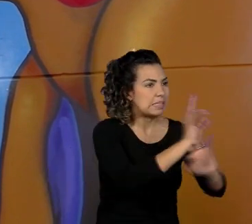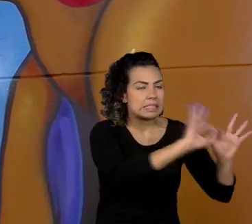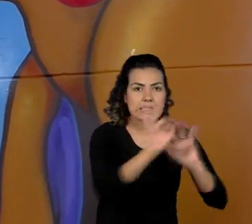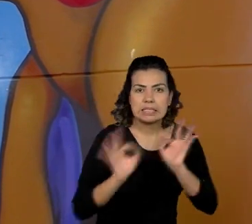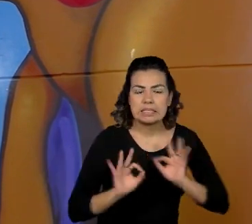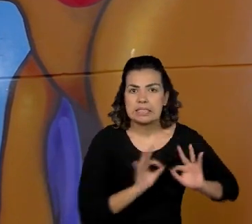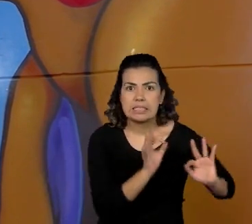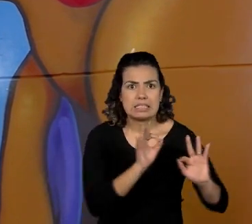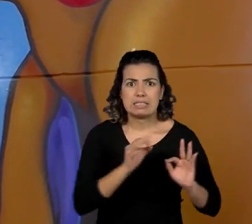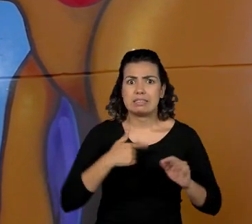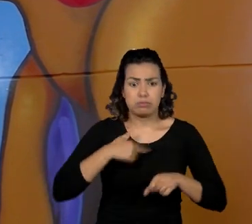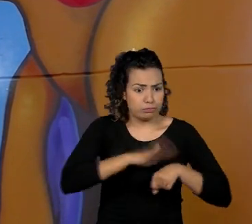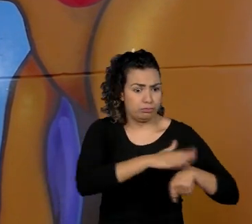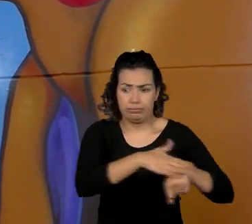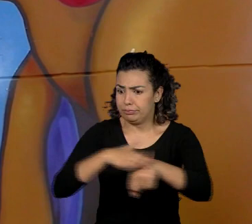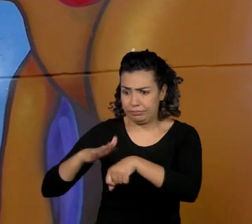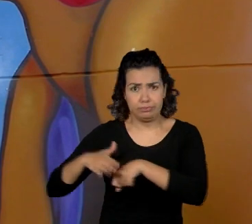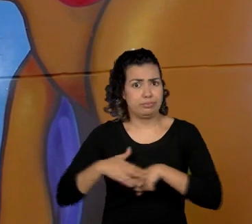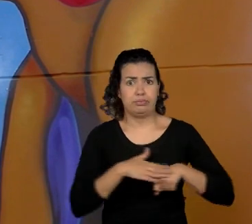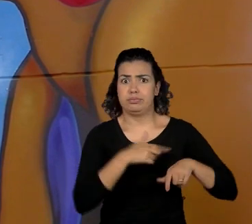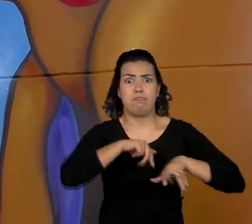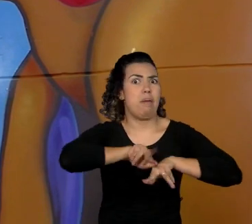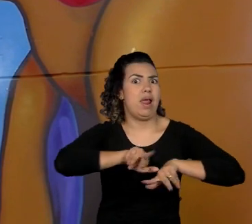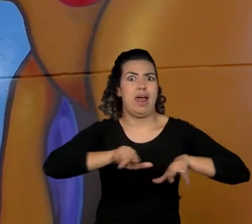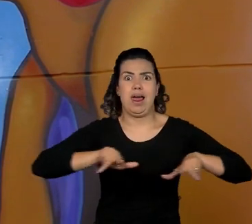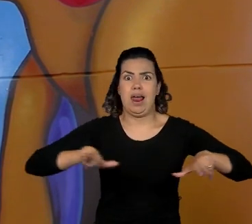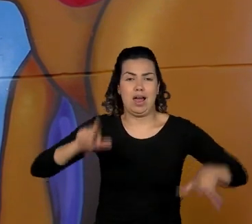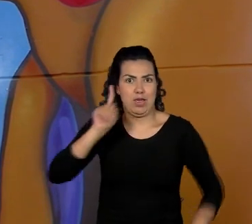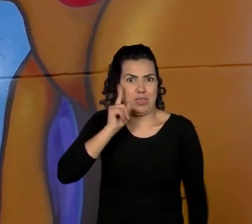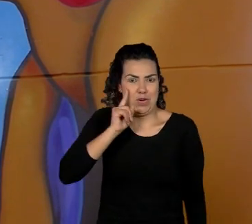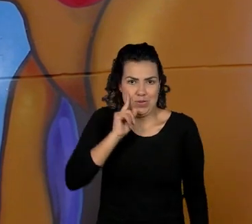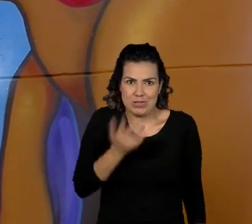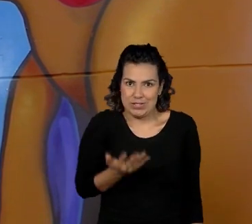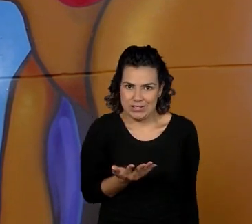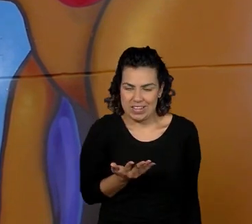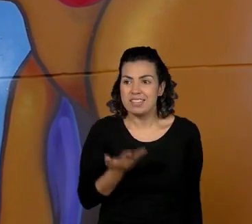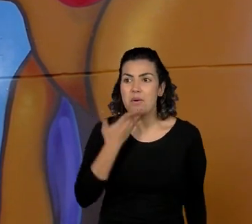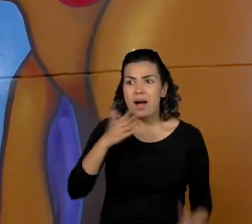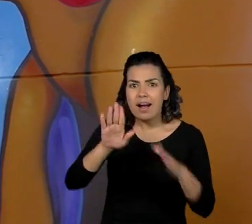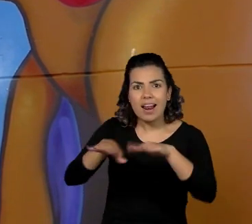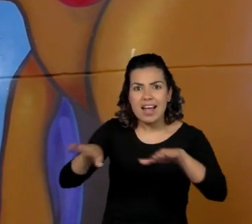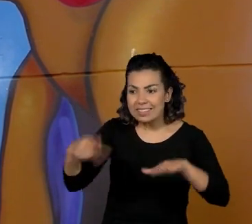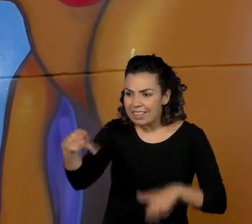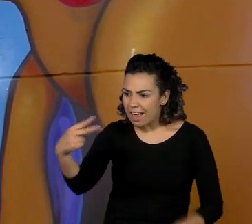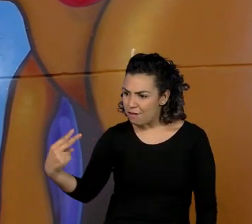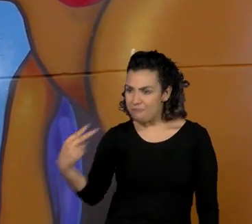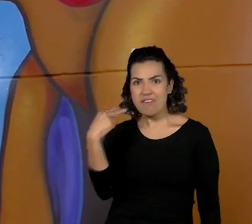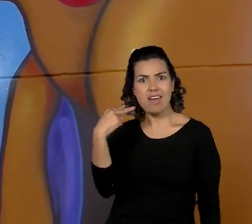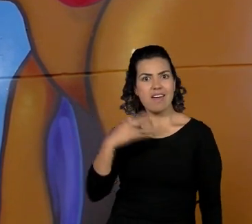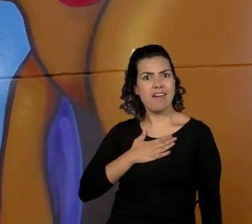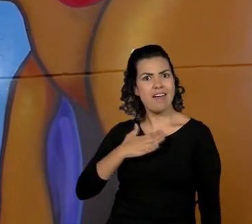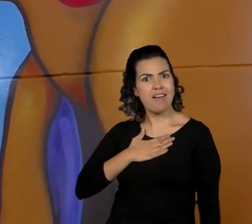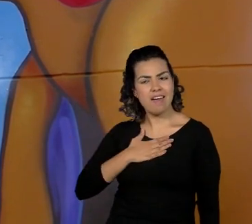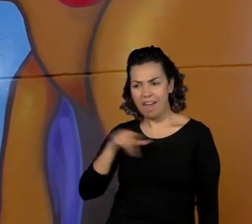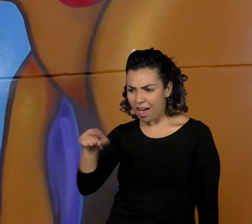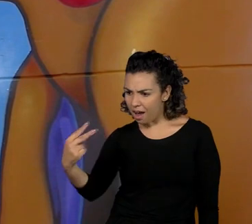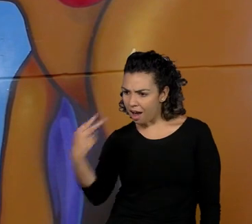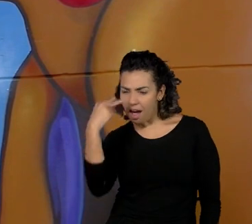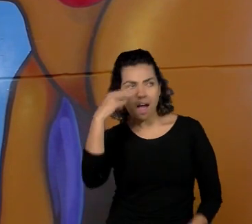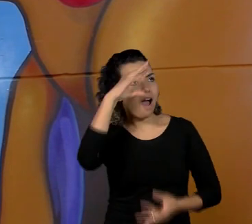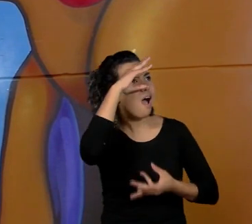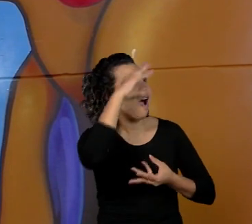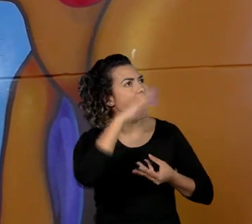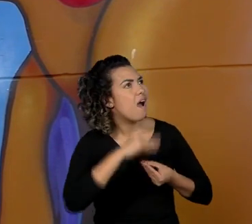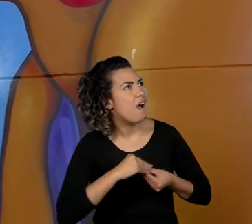fazemos milhares de atividades diariamente. Então, as crianças perceberem isso e saberem disso e